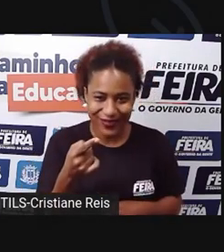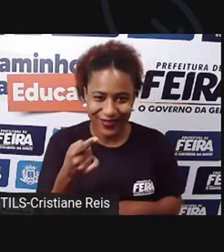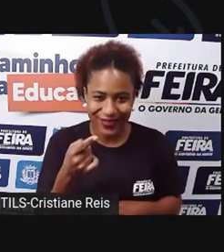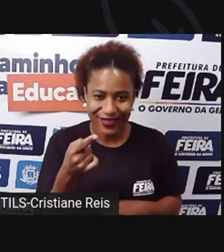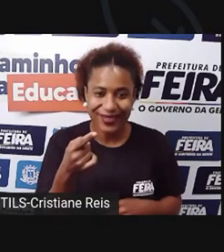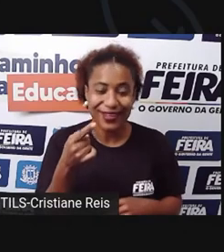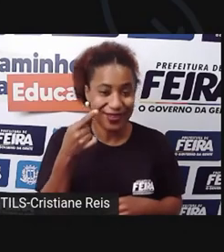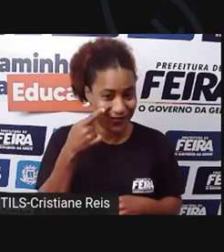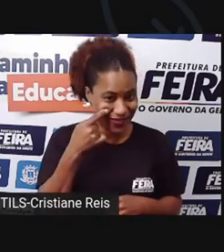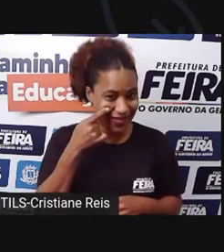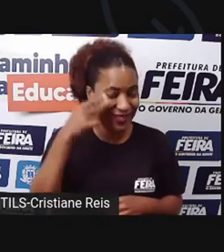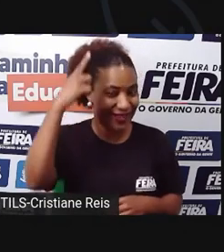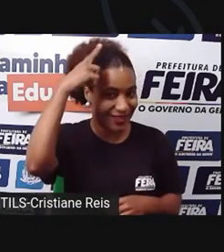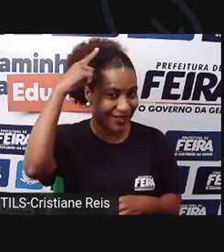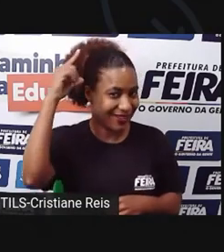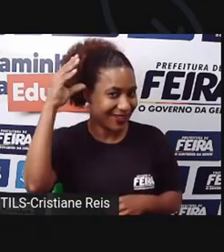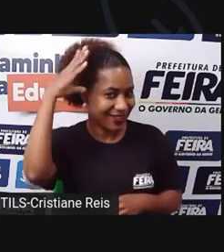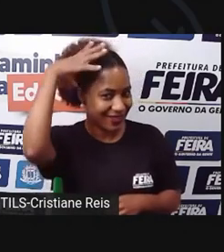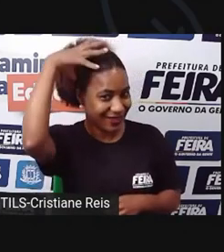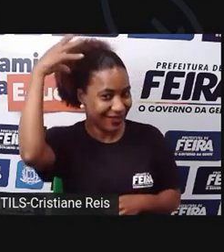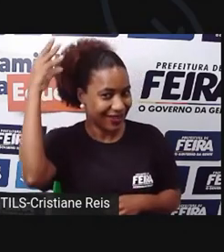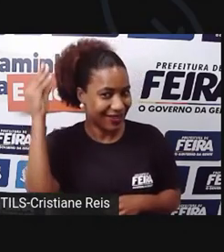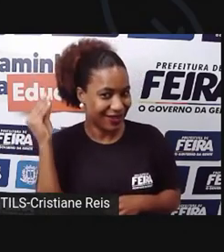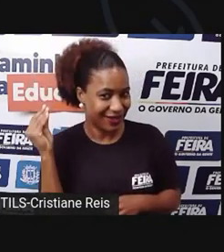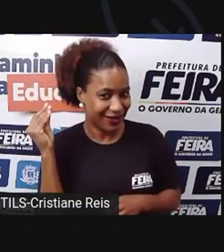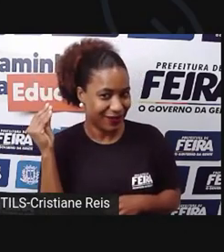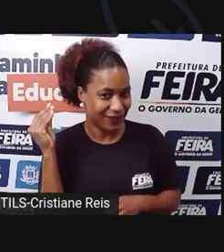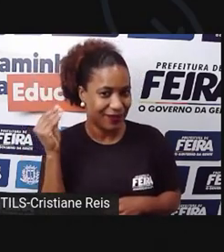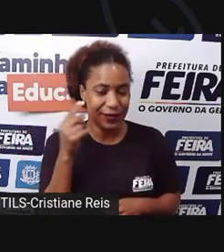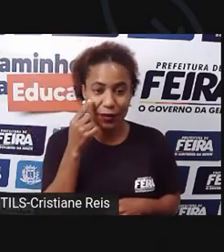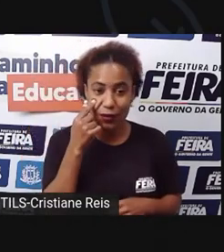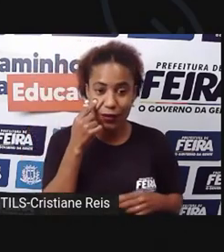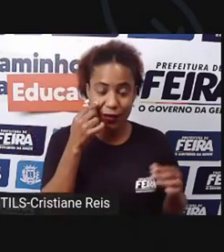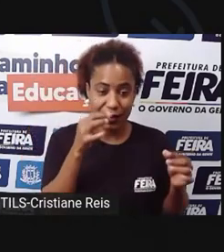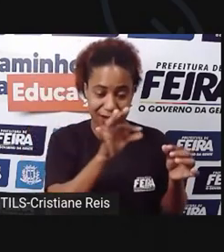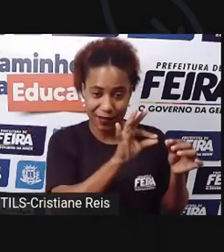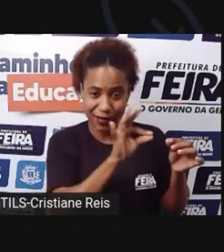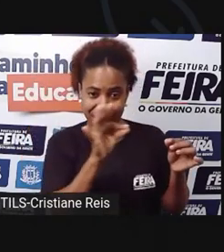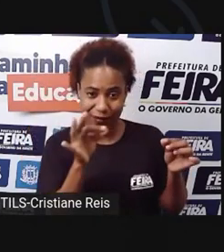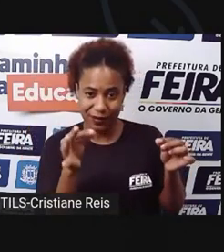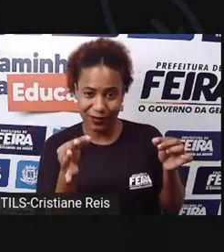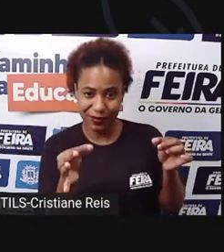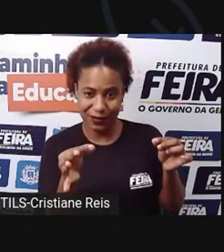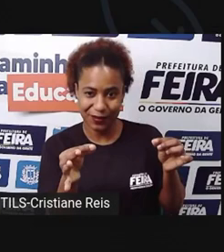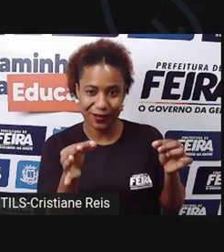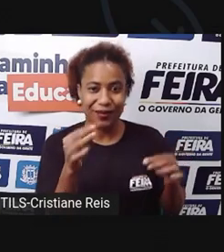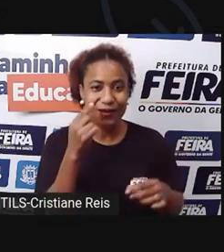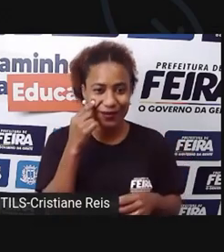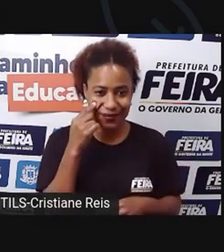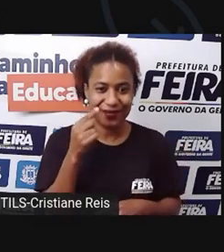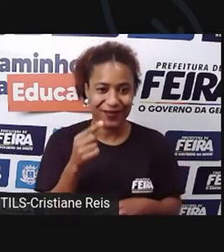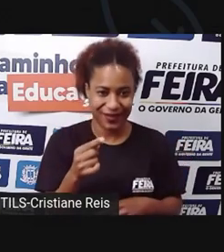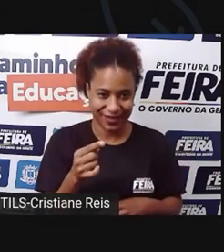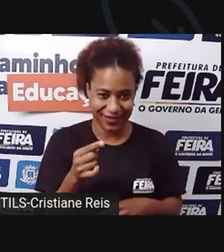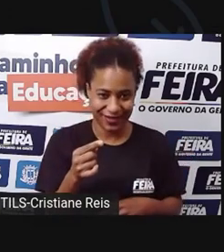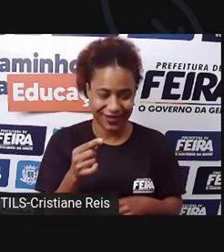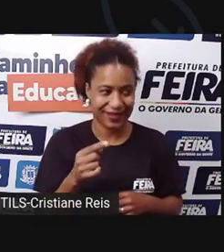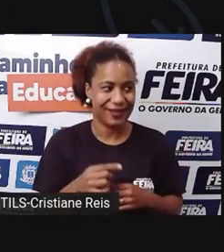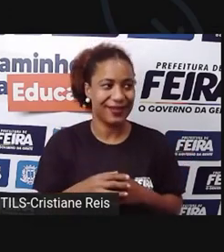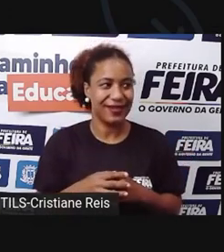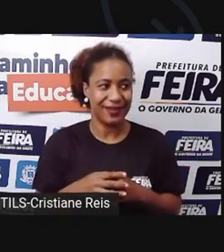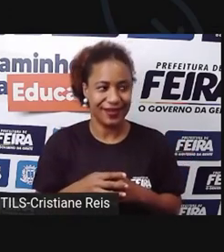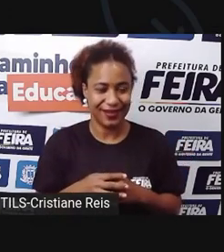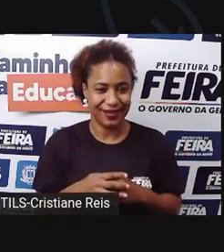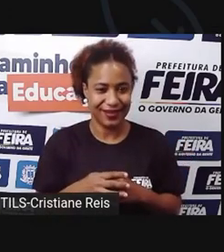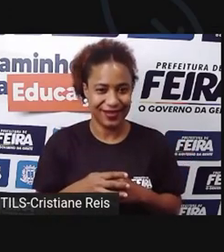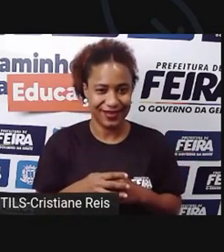Tão vendo? essa pontinha daqui, gente leva até o meio do quadrado que a gente marcou. Dessa forma.